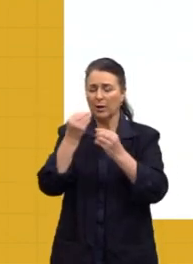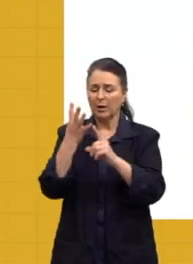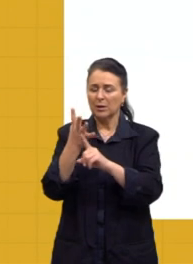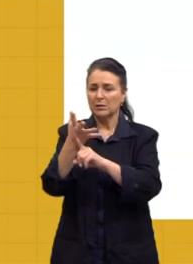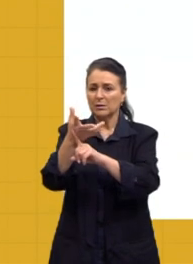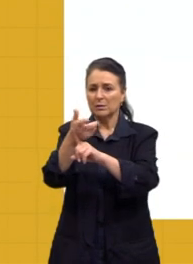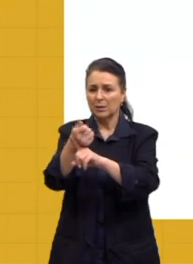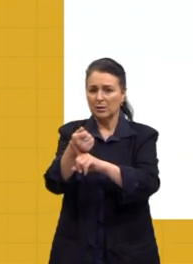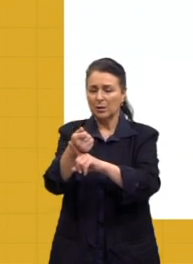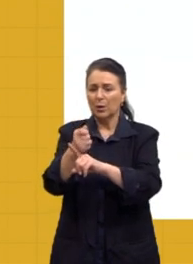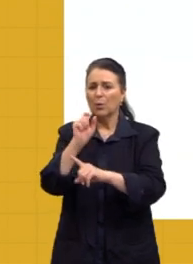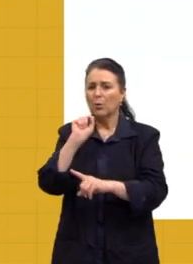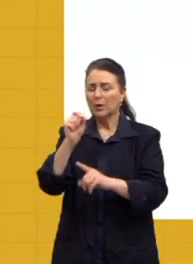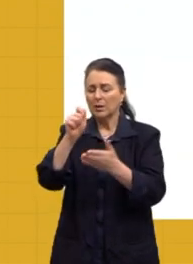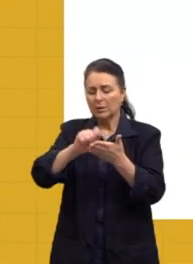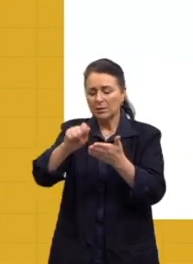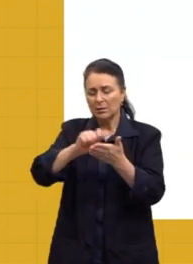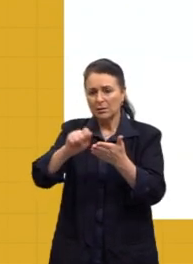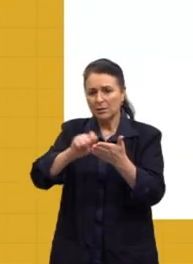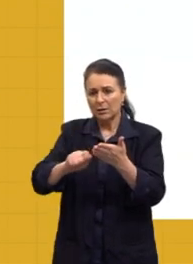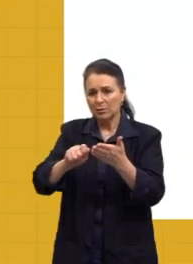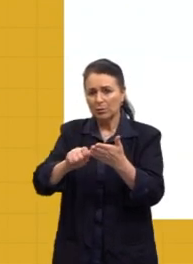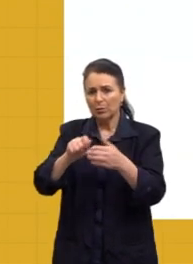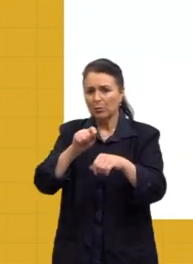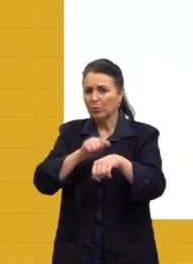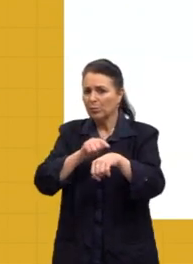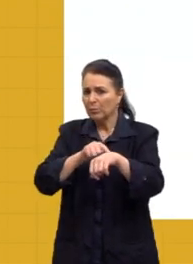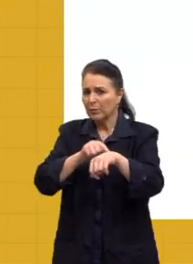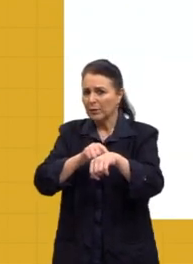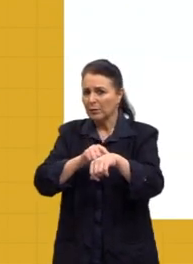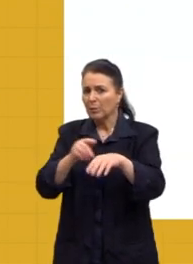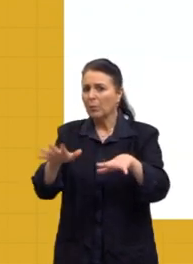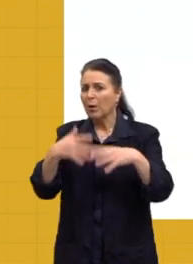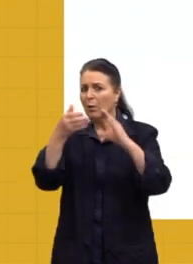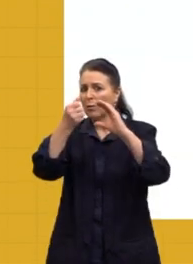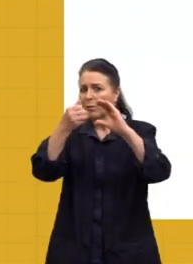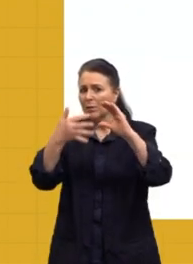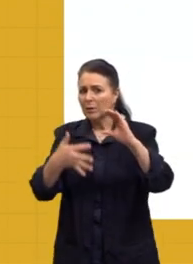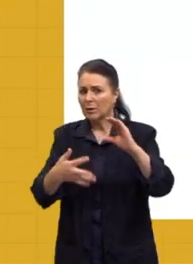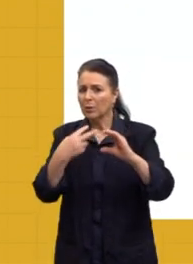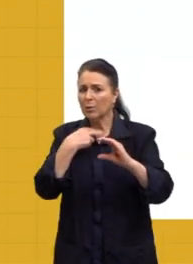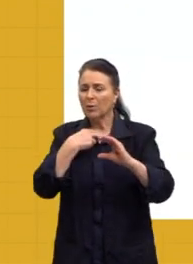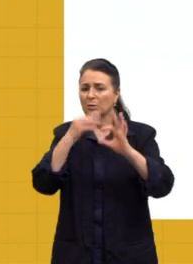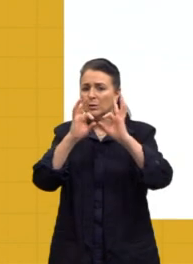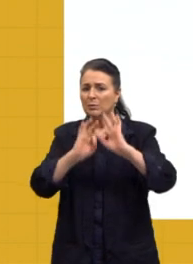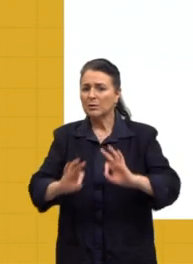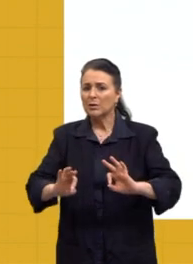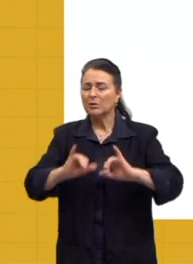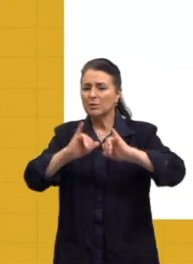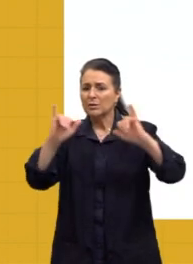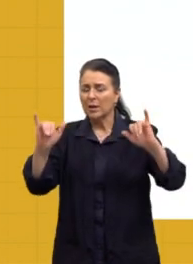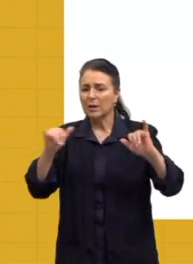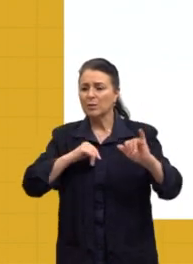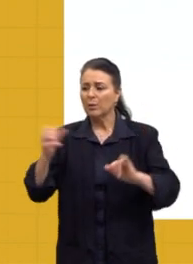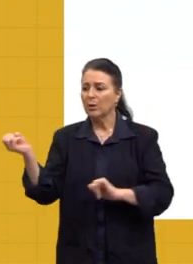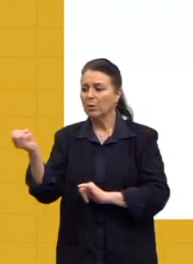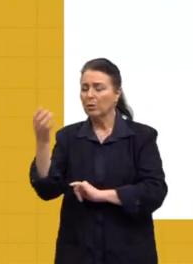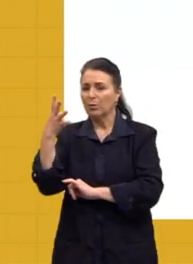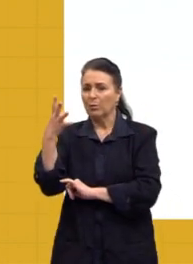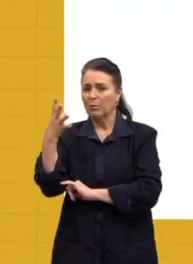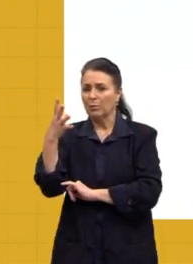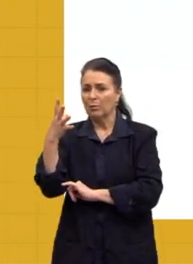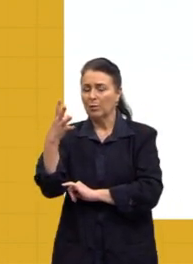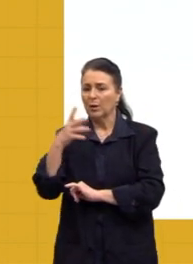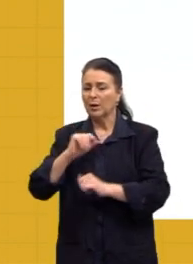como que é... O que está sendo escrito ali naquele momento tem características. Por quê? Porque eu não posso simplesmente dizer, ó, isso daqui é modernista. O que que prova que isso é